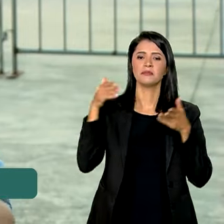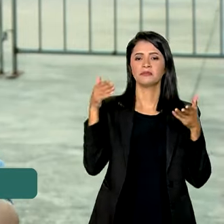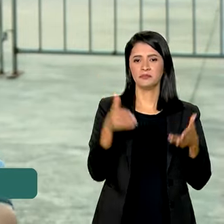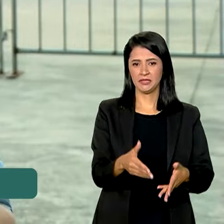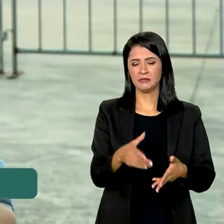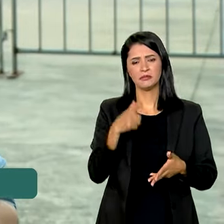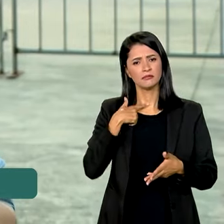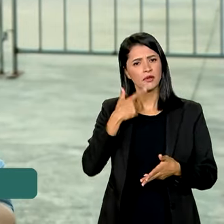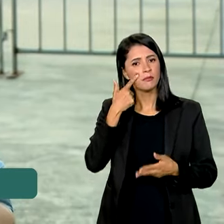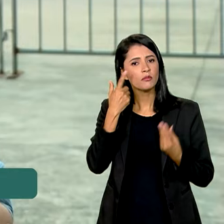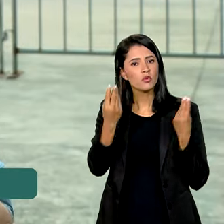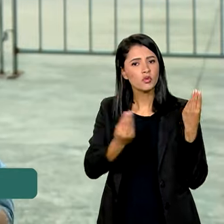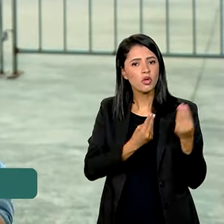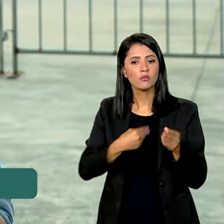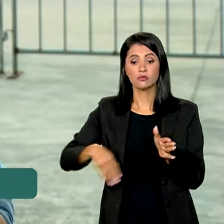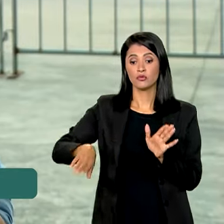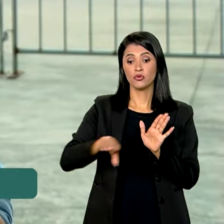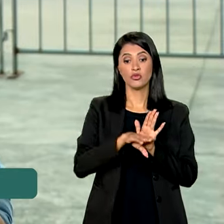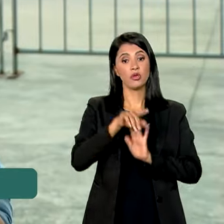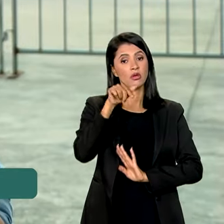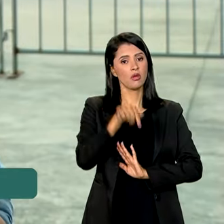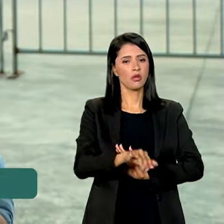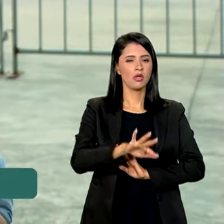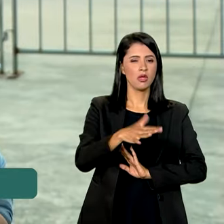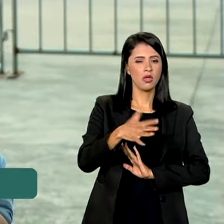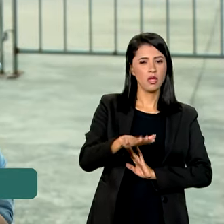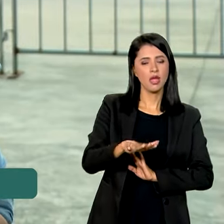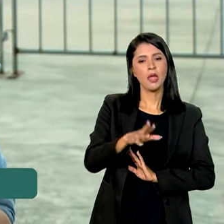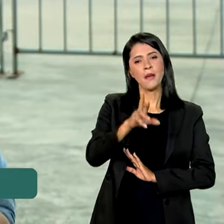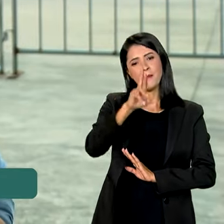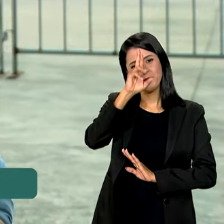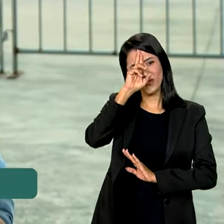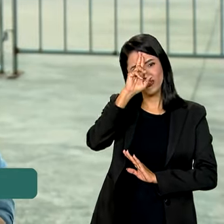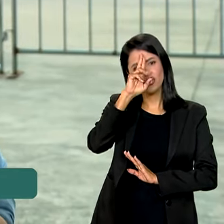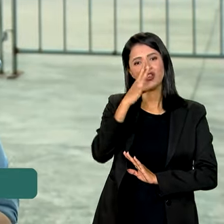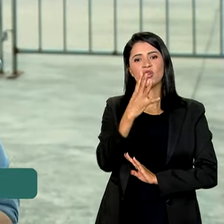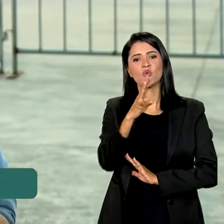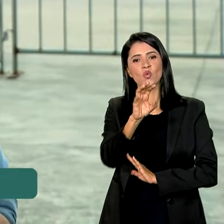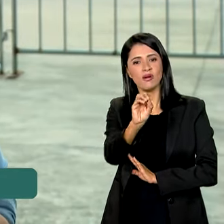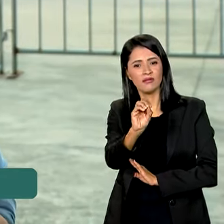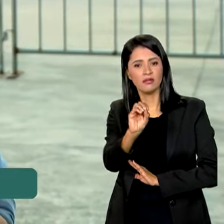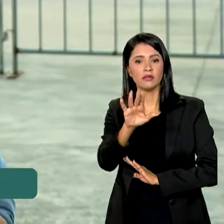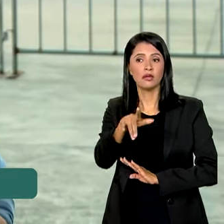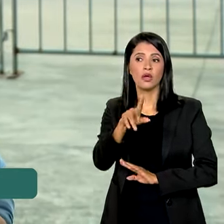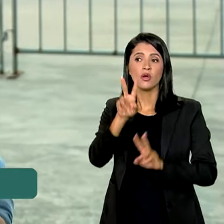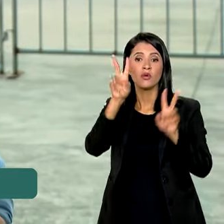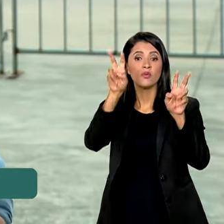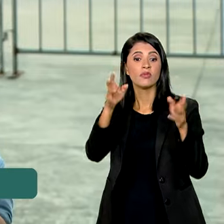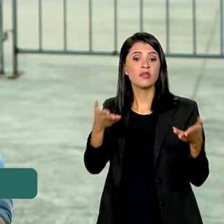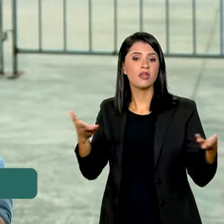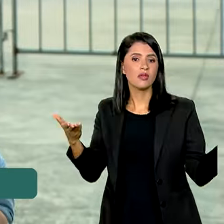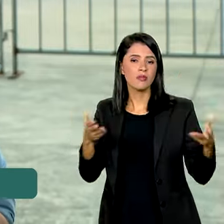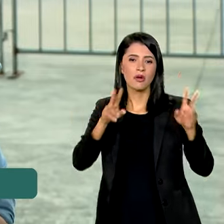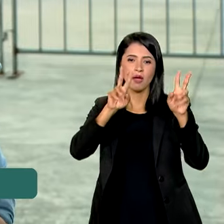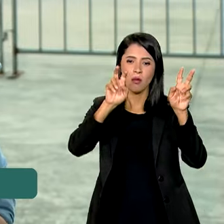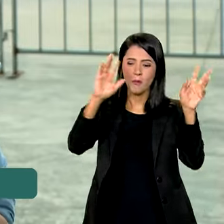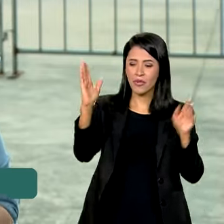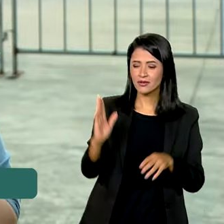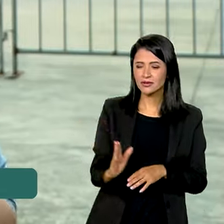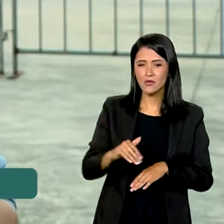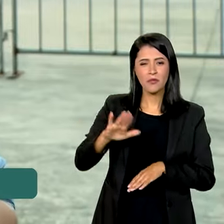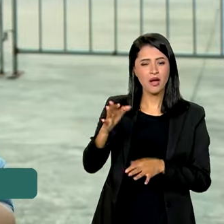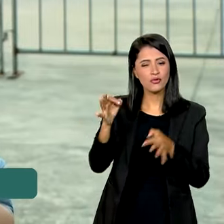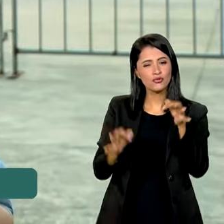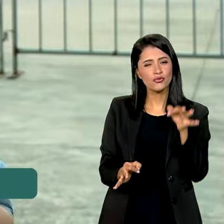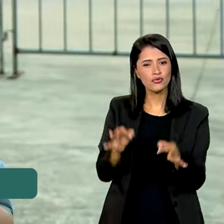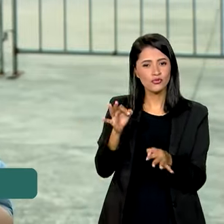evento. A previsão é que ele chegue por aqui por volta de meio-dia e 40. O tema deste ano é para um Brasil mais justo.